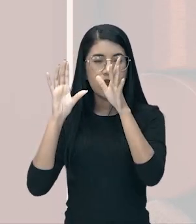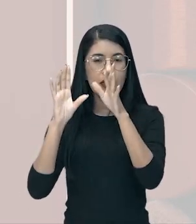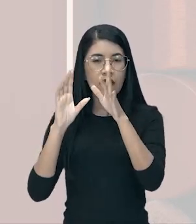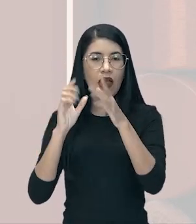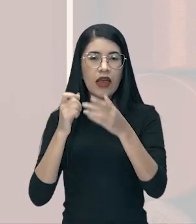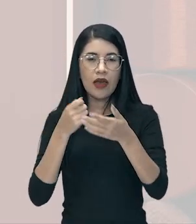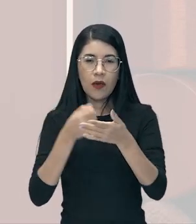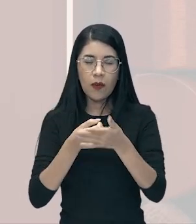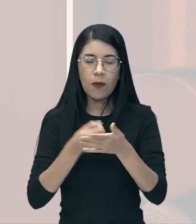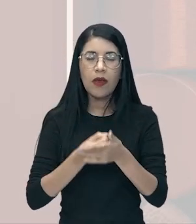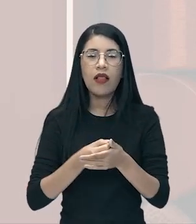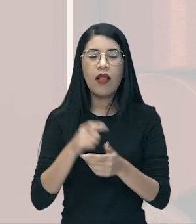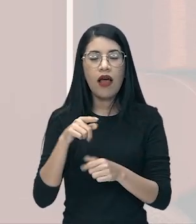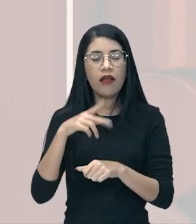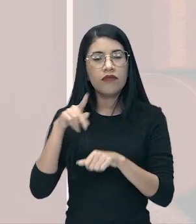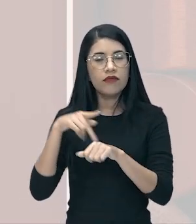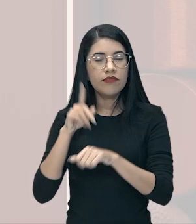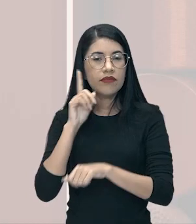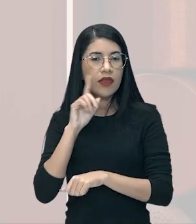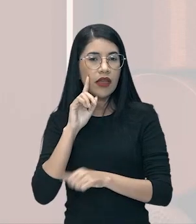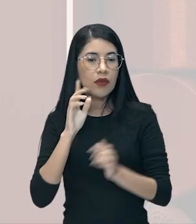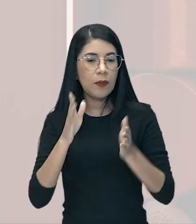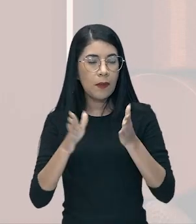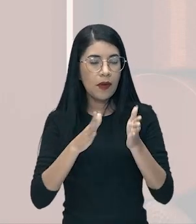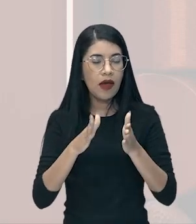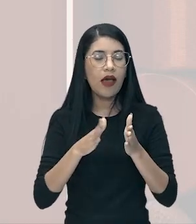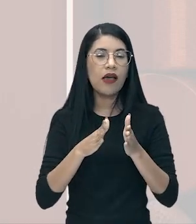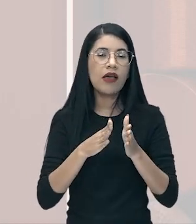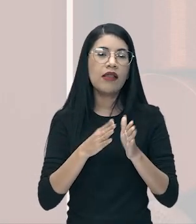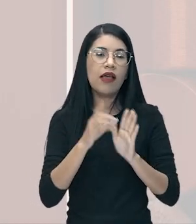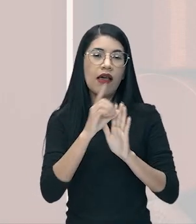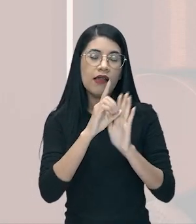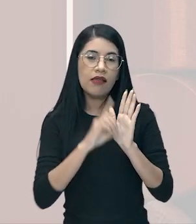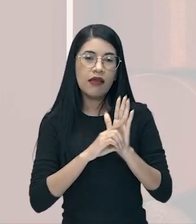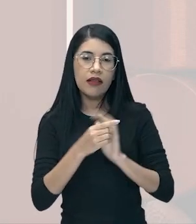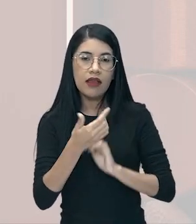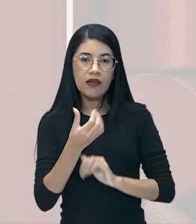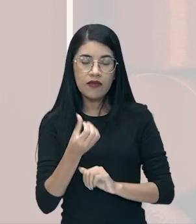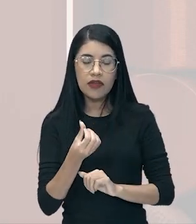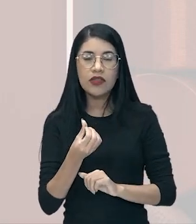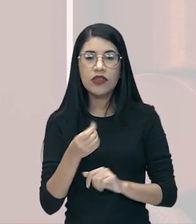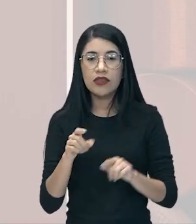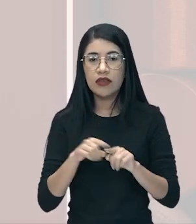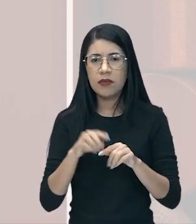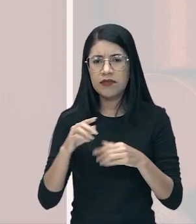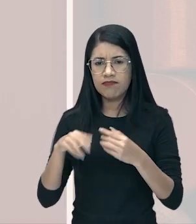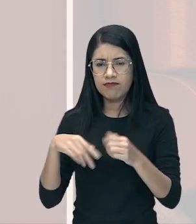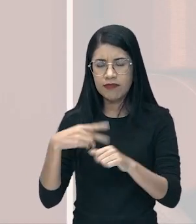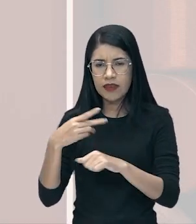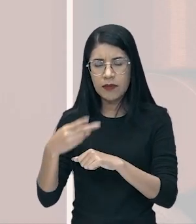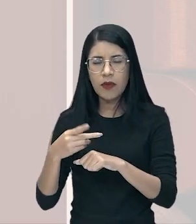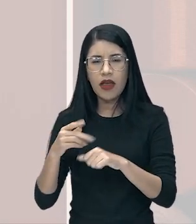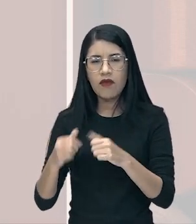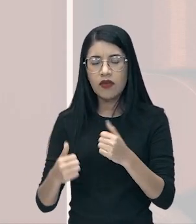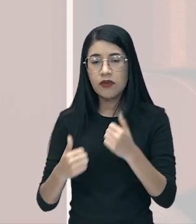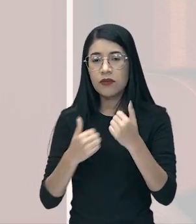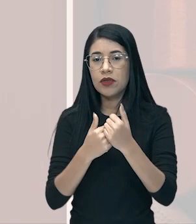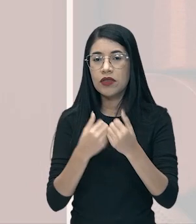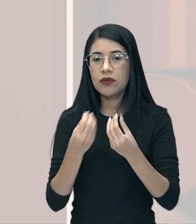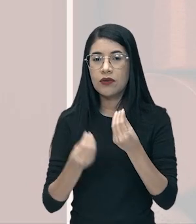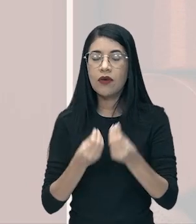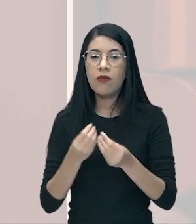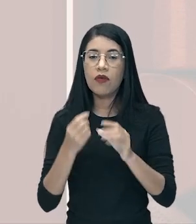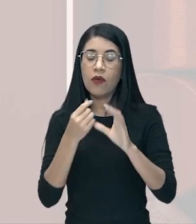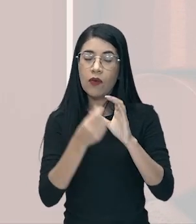predominou ali nos Estados Unidos durante toda a década de 20 até posteriormente ele vai sendo substituído por um novo